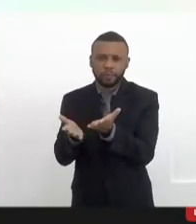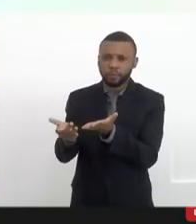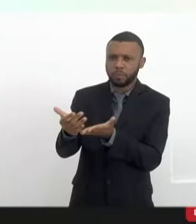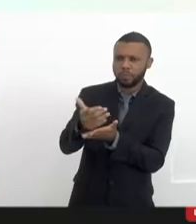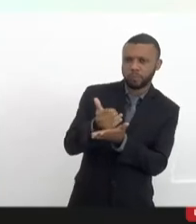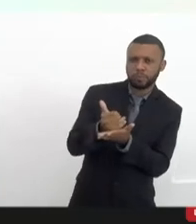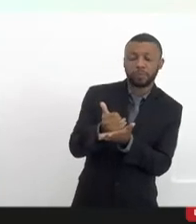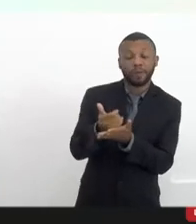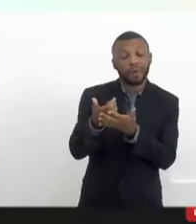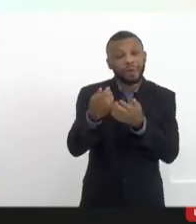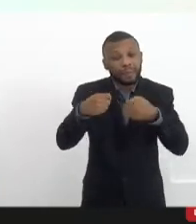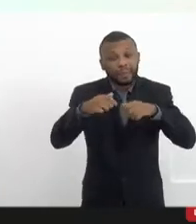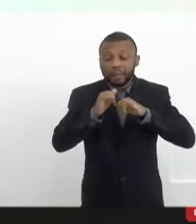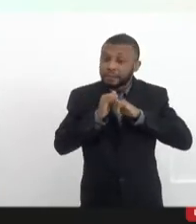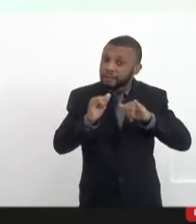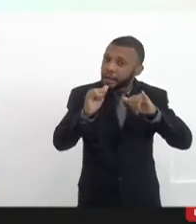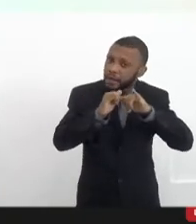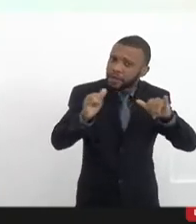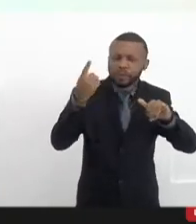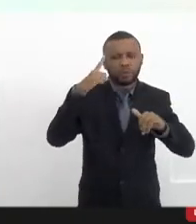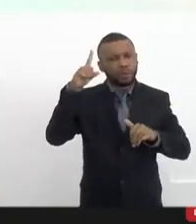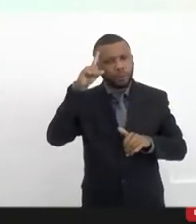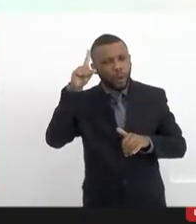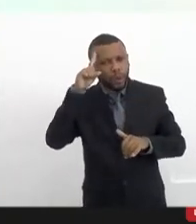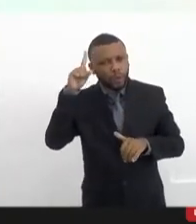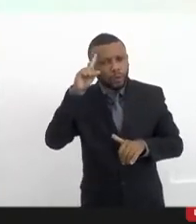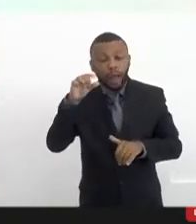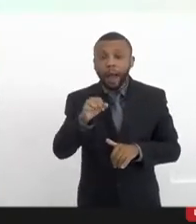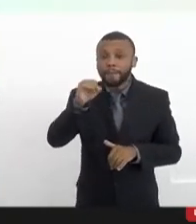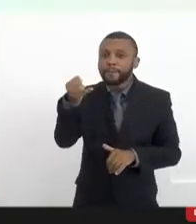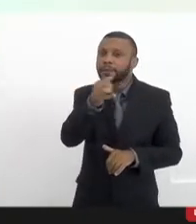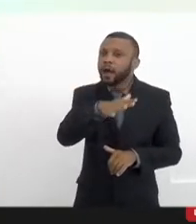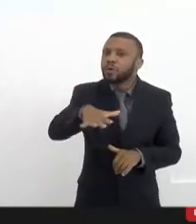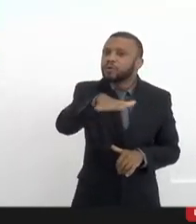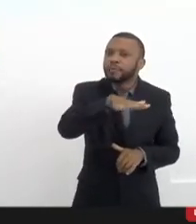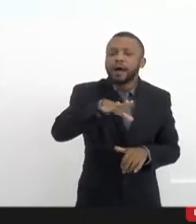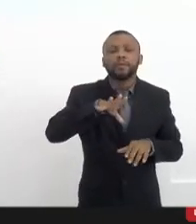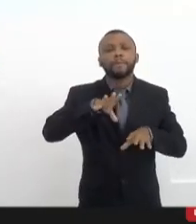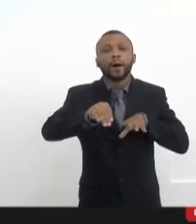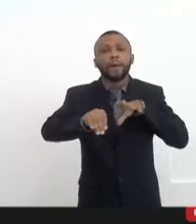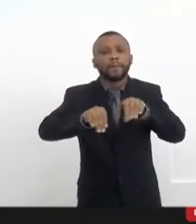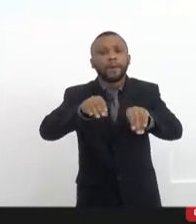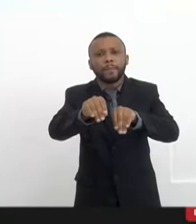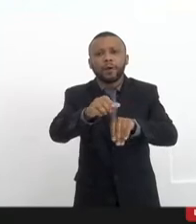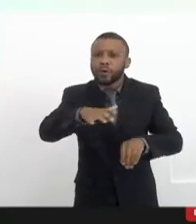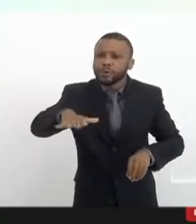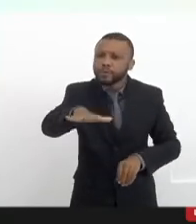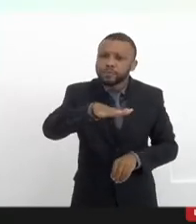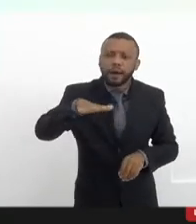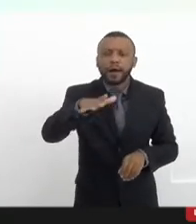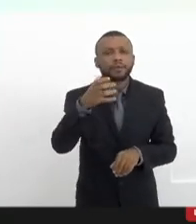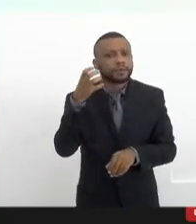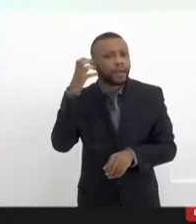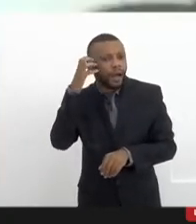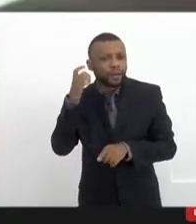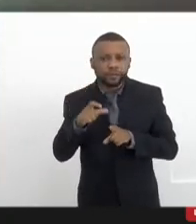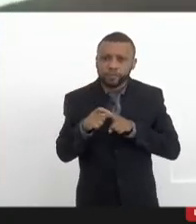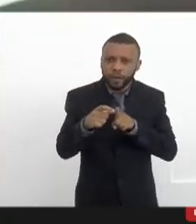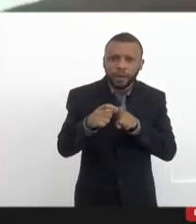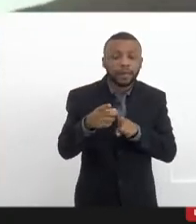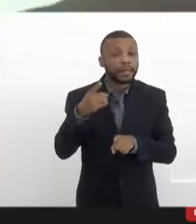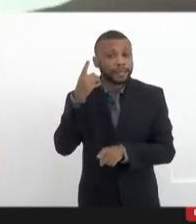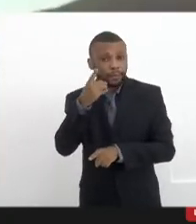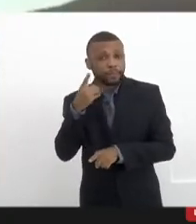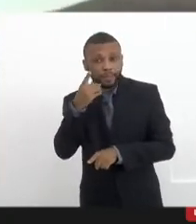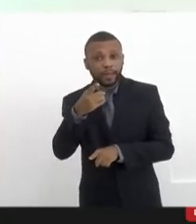falar isso nas rádios comunitárias diuturnamente, tem que aproveitar os espaços, tem que ocupar os espaços da rádio comunitária. O deputado tem que